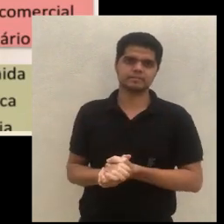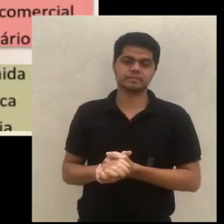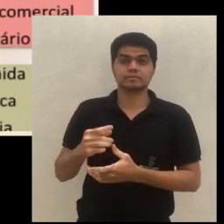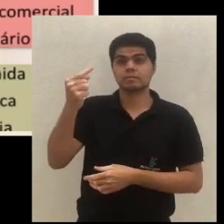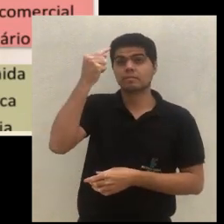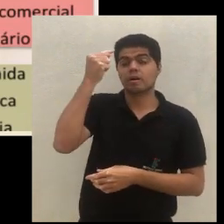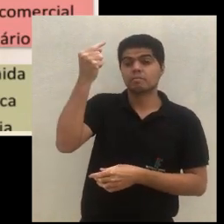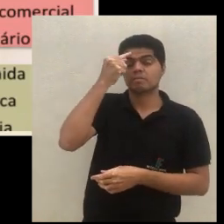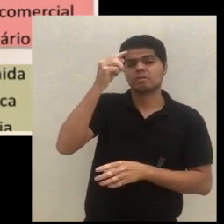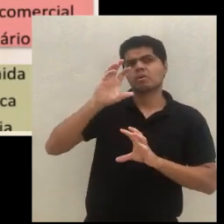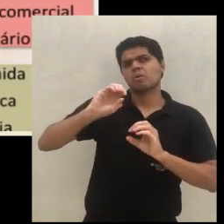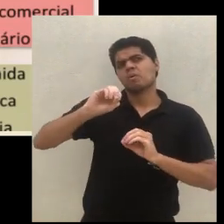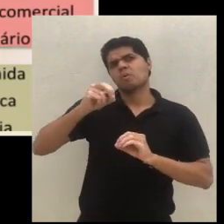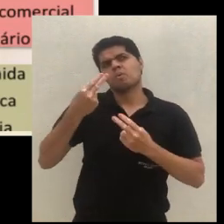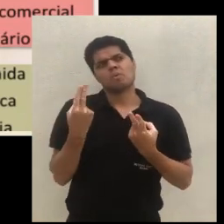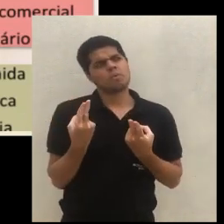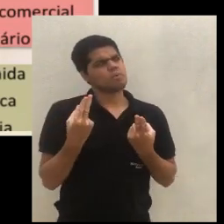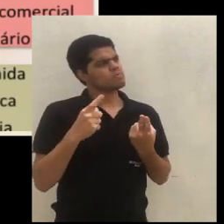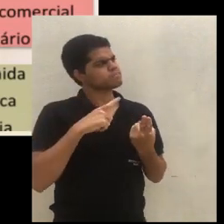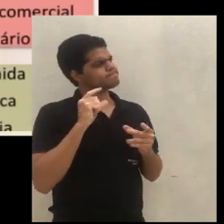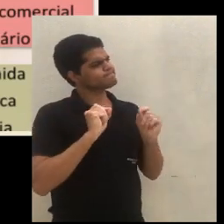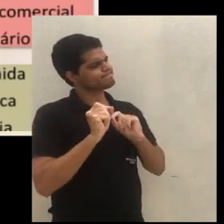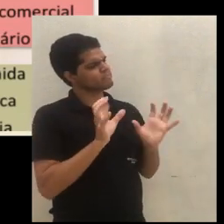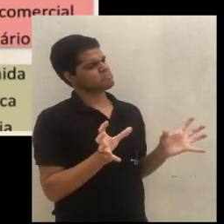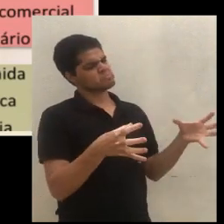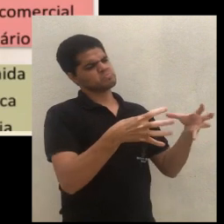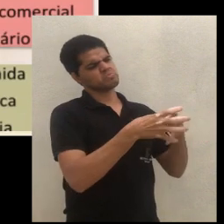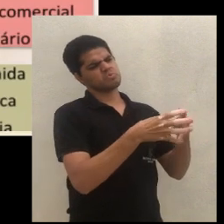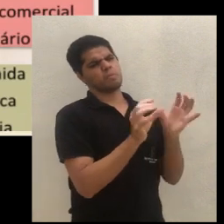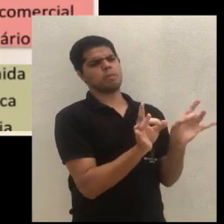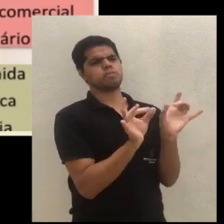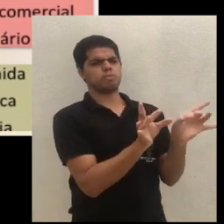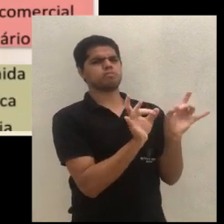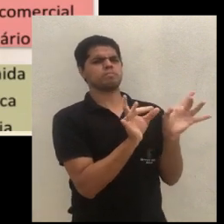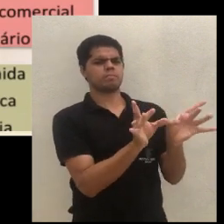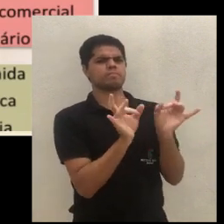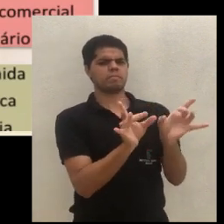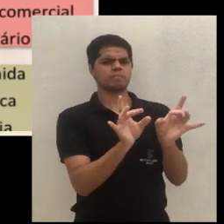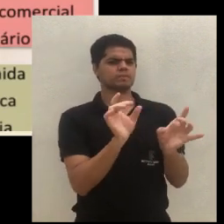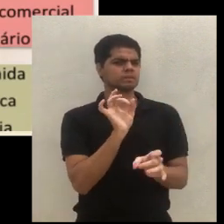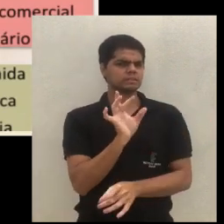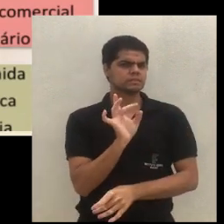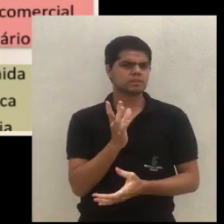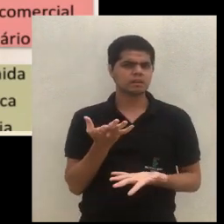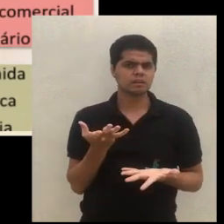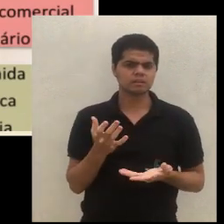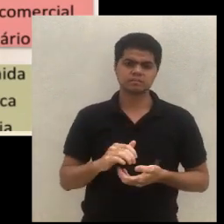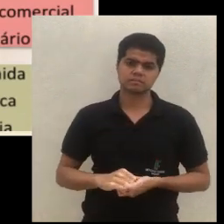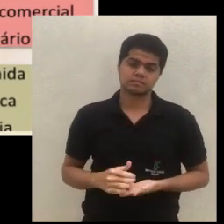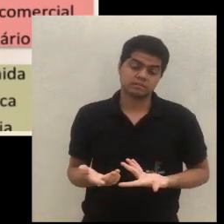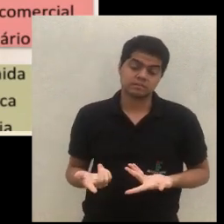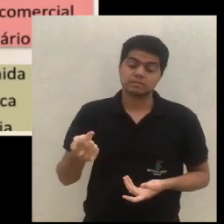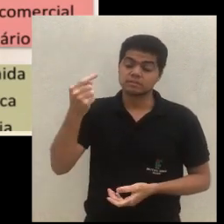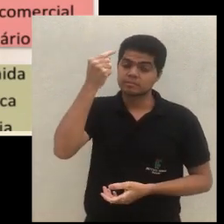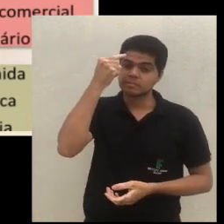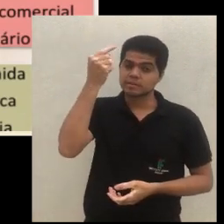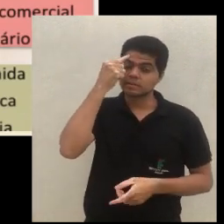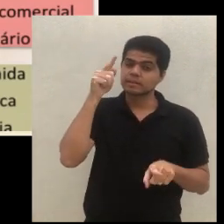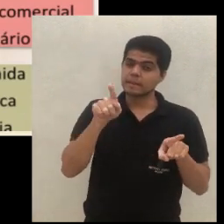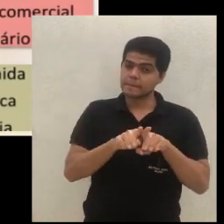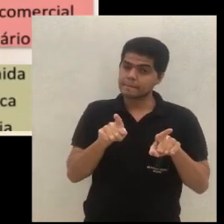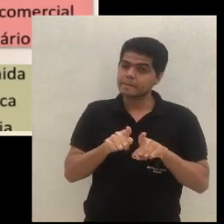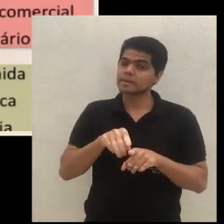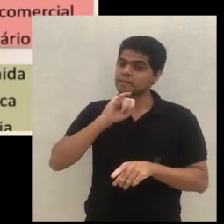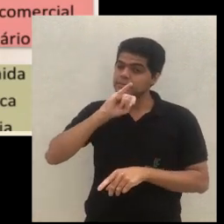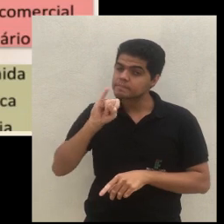comercial, ou eu quero ter um sistema só para a produção comercial. E também aí eu vou ter SAFs, porque essa também